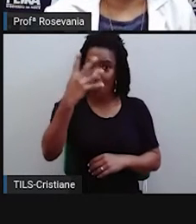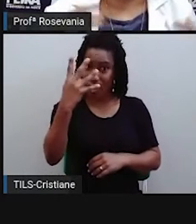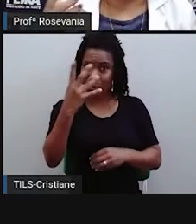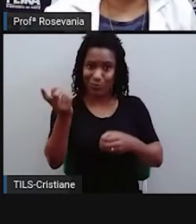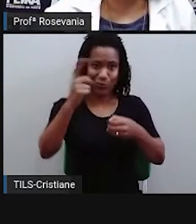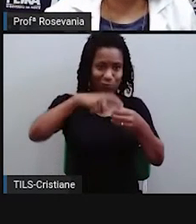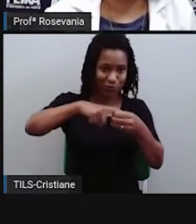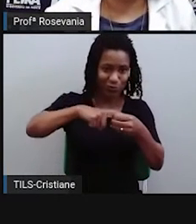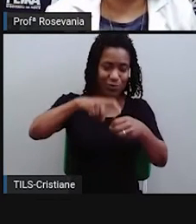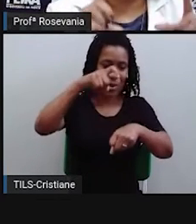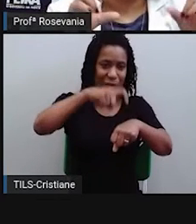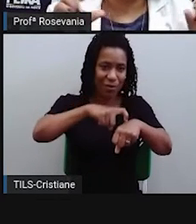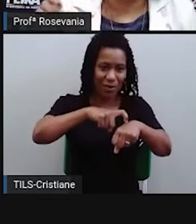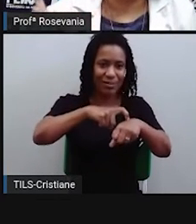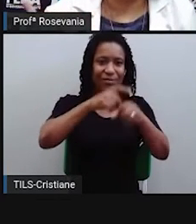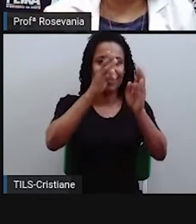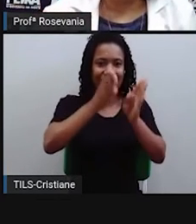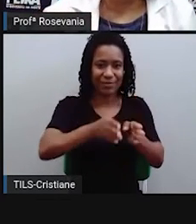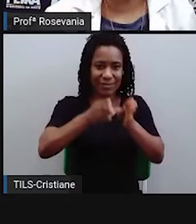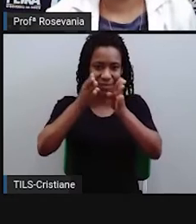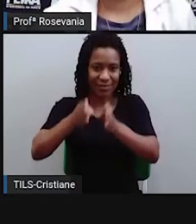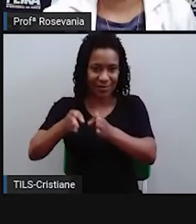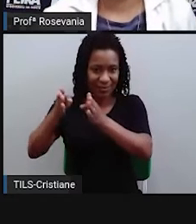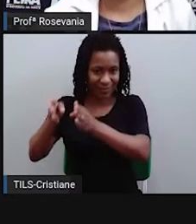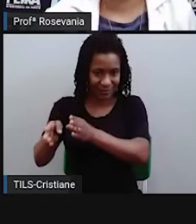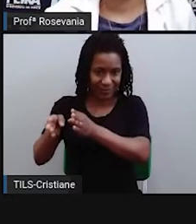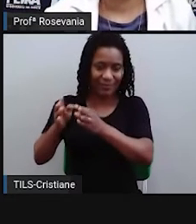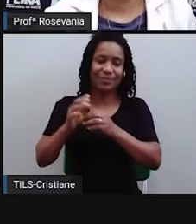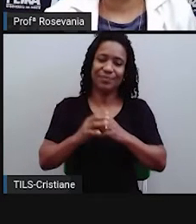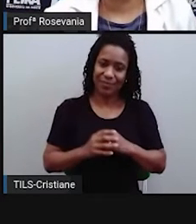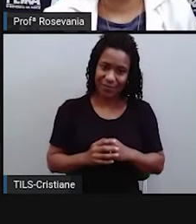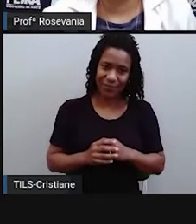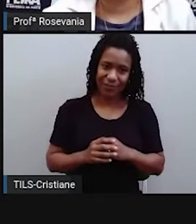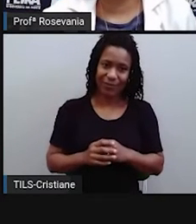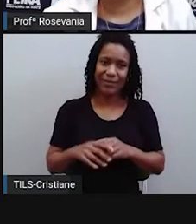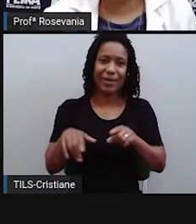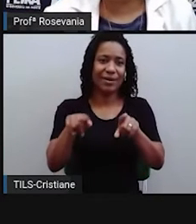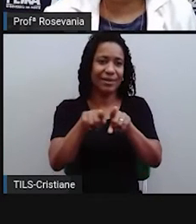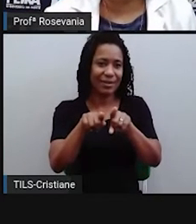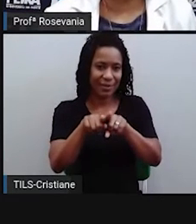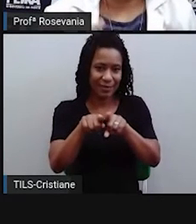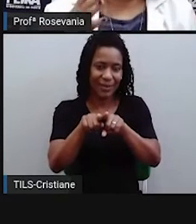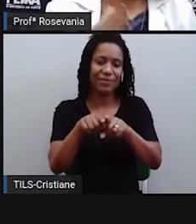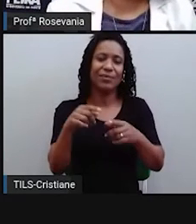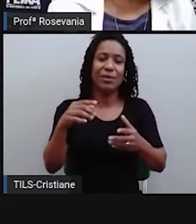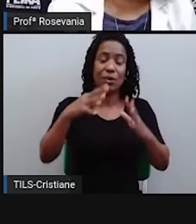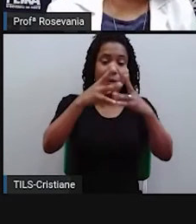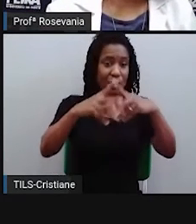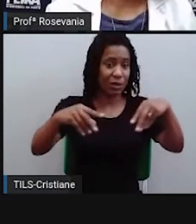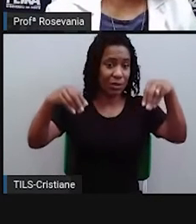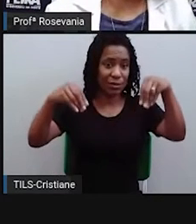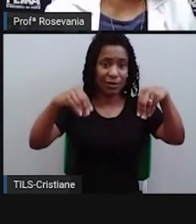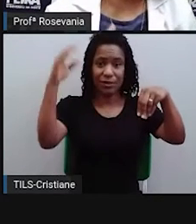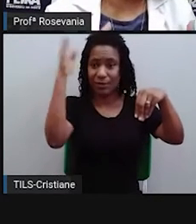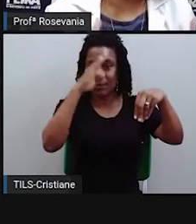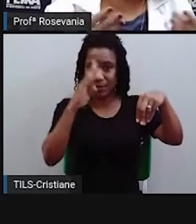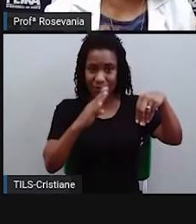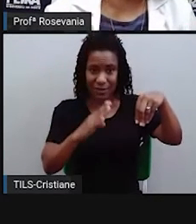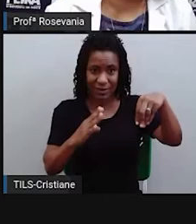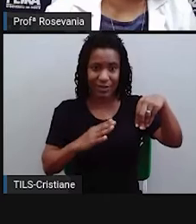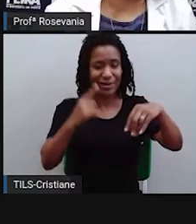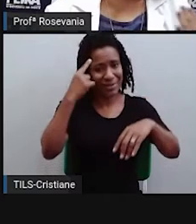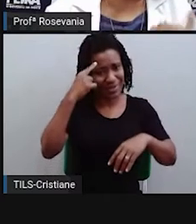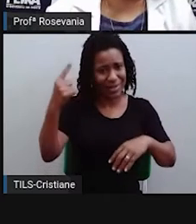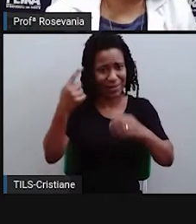-horários. Também acabou diminuindo um pouquinho a configuração do território brasileiro, que era 8 milhões